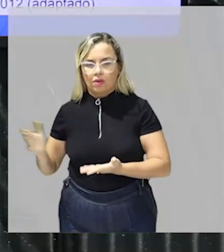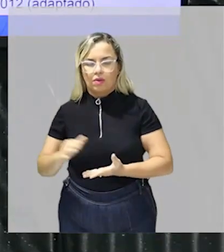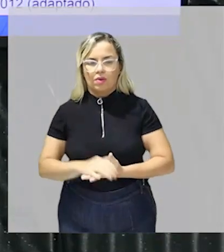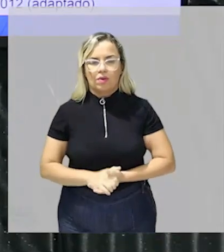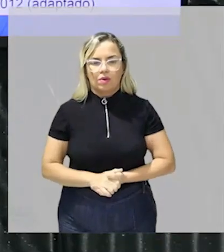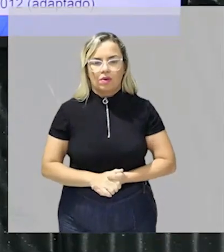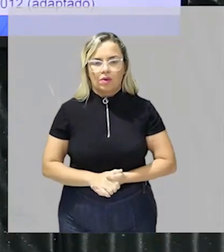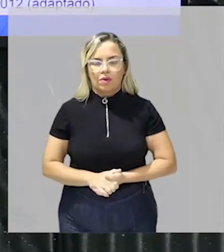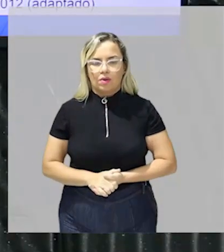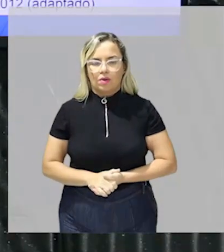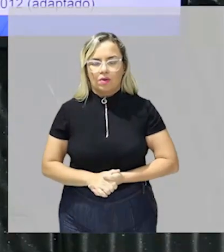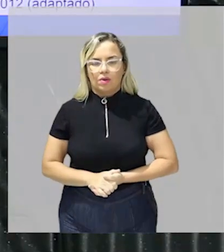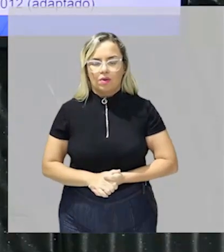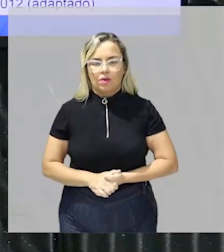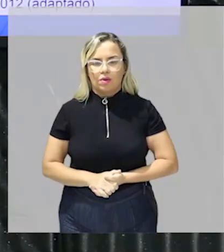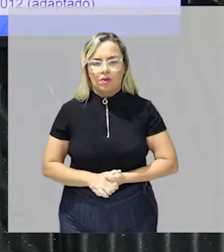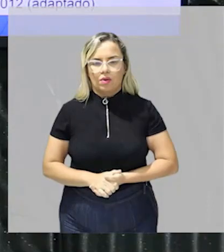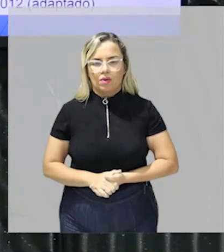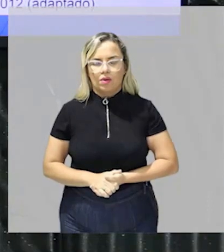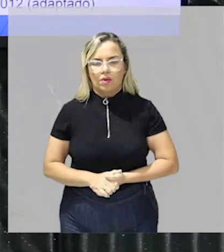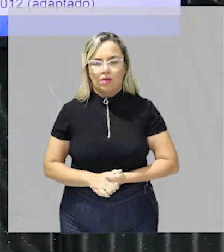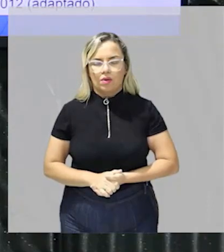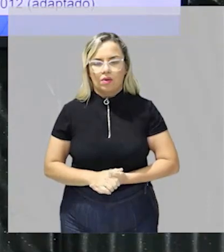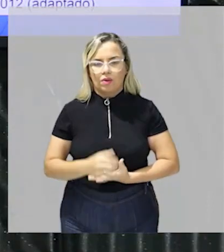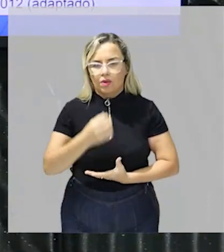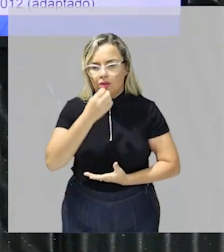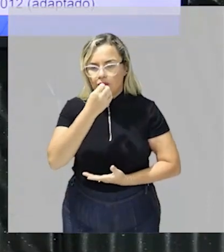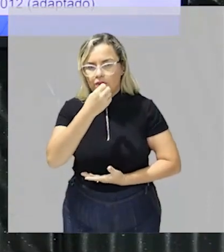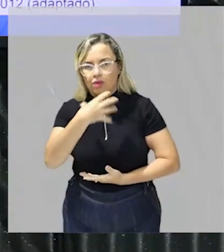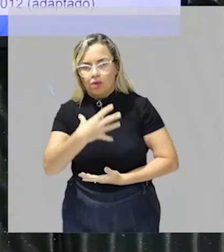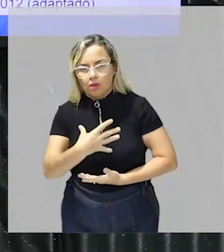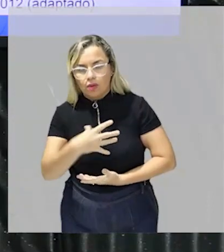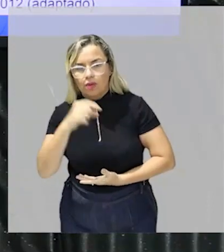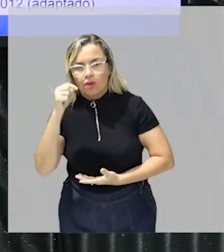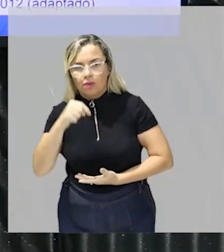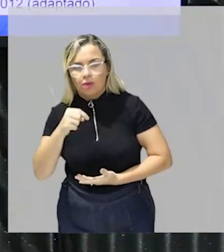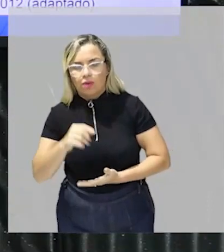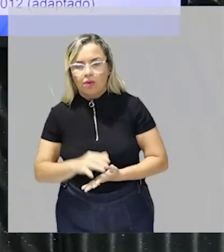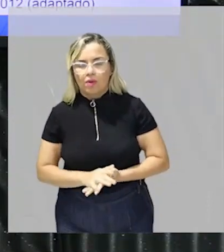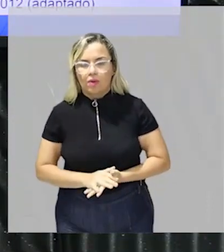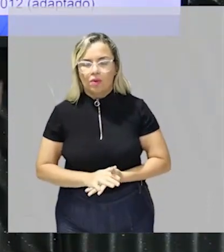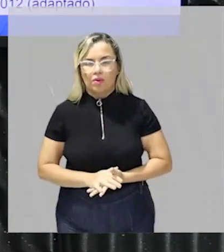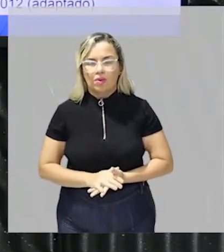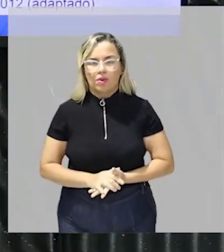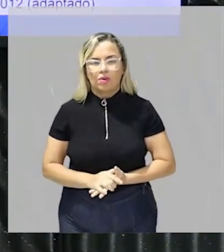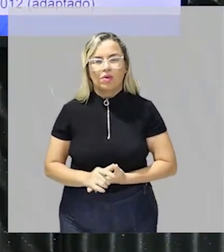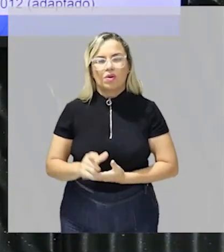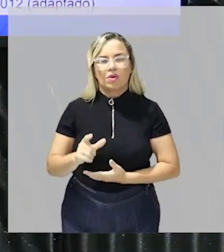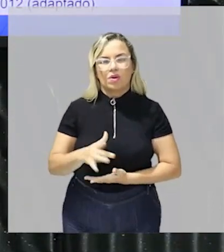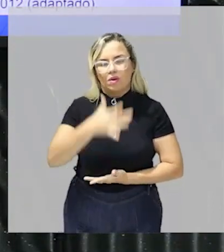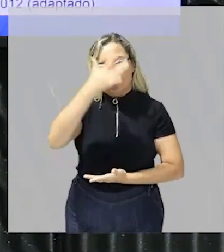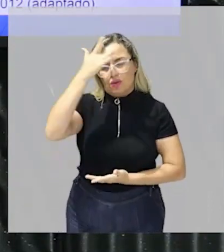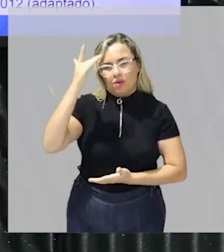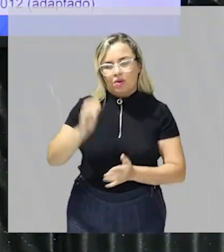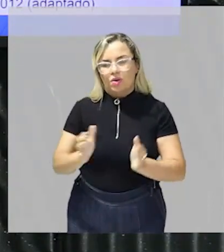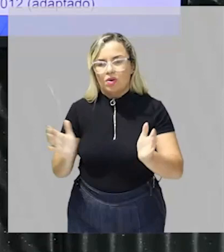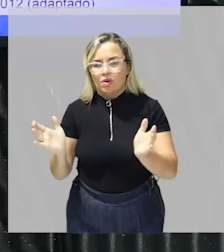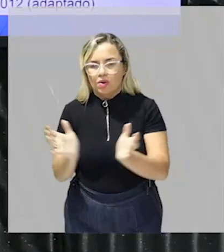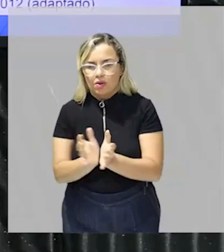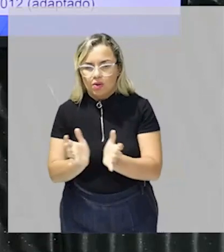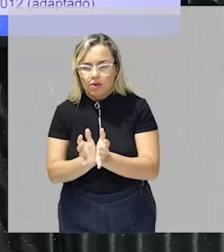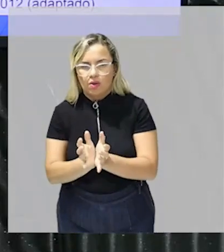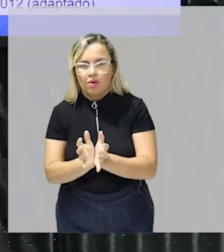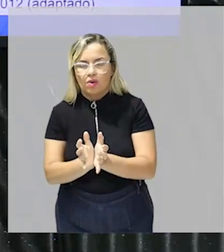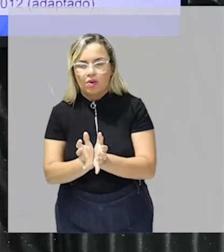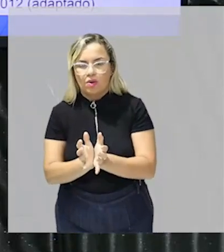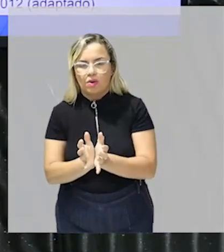beneficiam os coletivos as pessoas mais desfavorecidas os coletivos um grupo bem coletivo